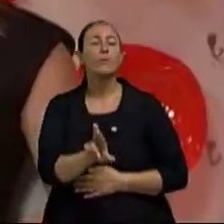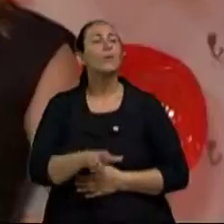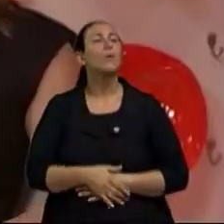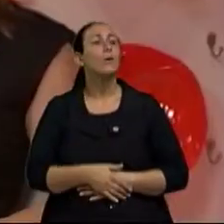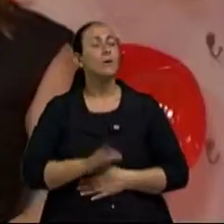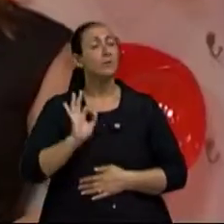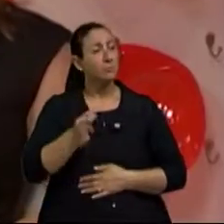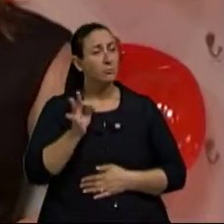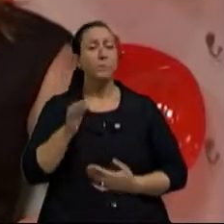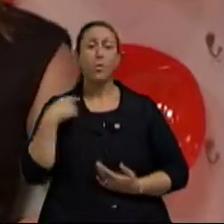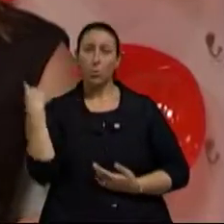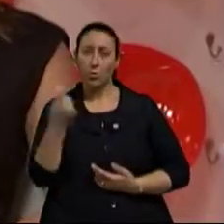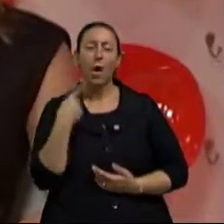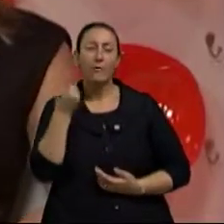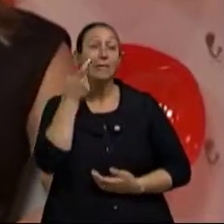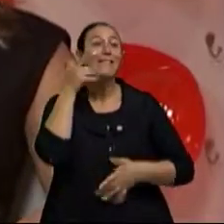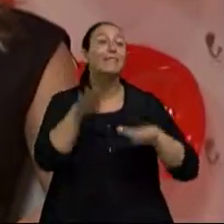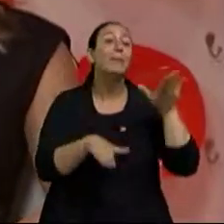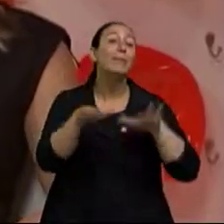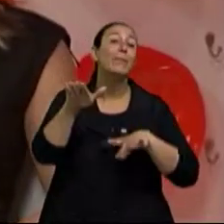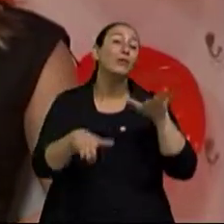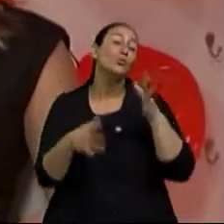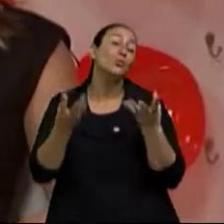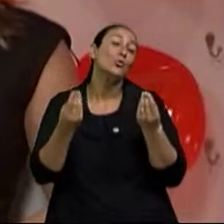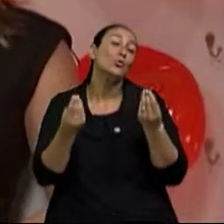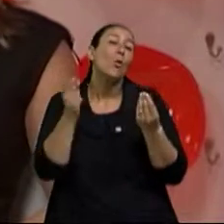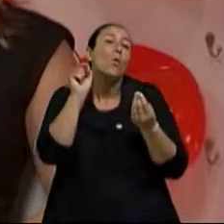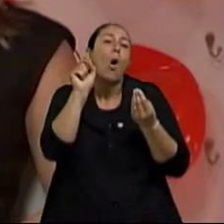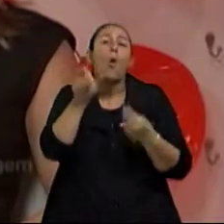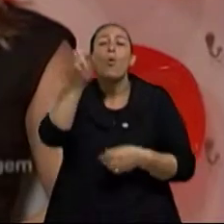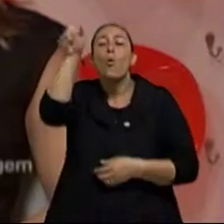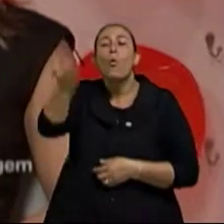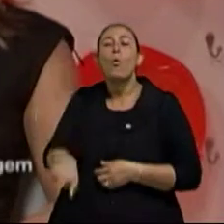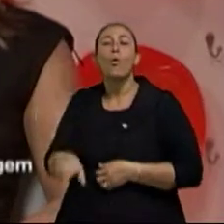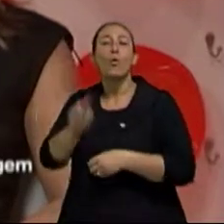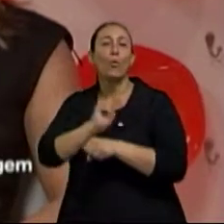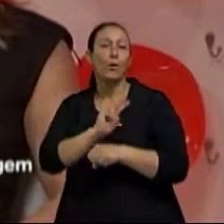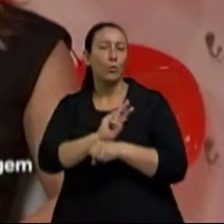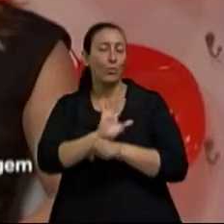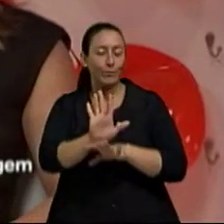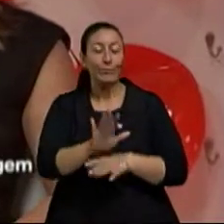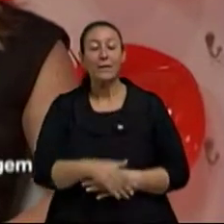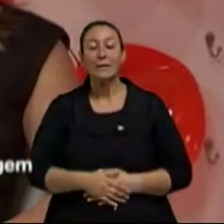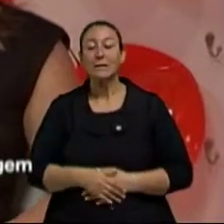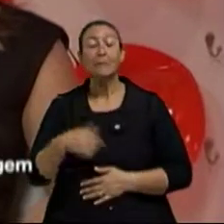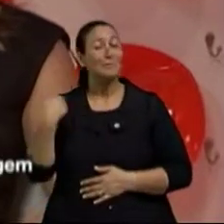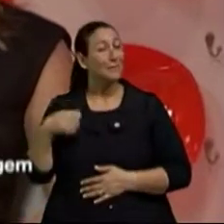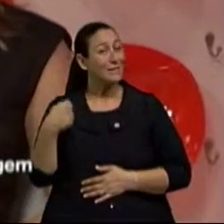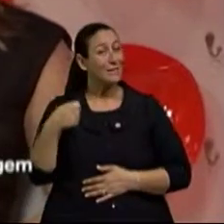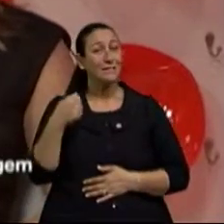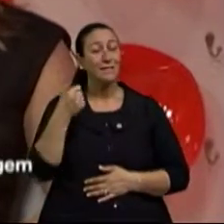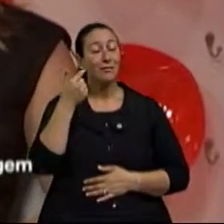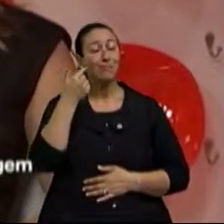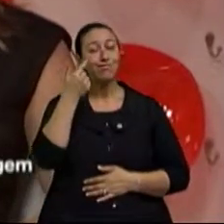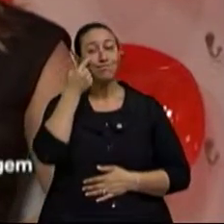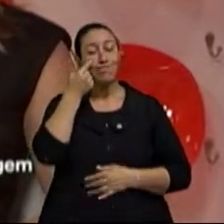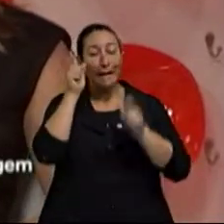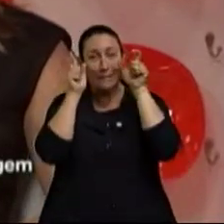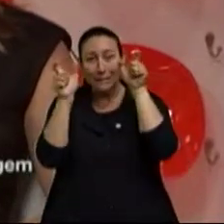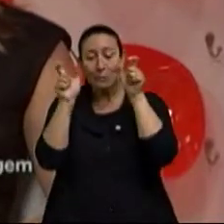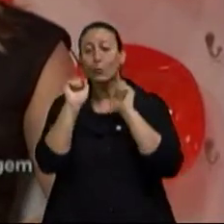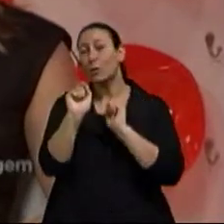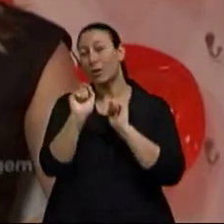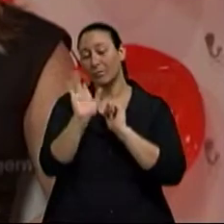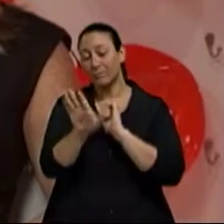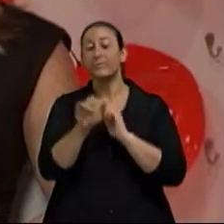tipo de cuidador que a gente está falando. Ah, ok. Ótimo. Então, um cuidado muito importante que nós temos